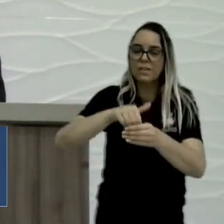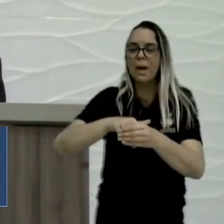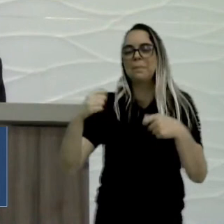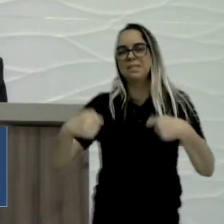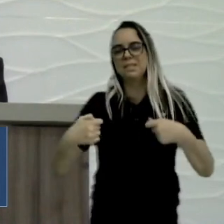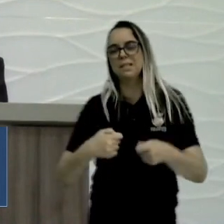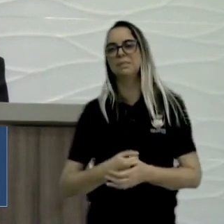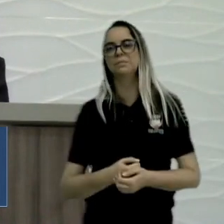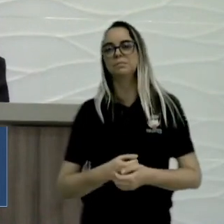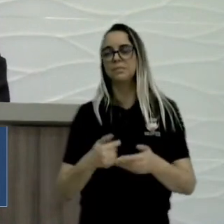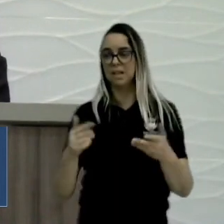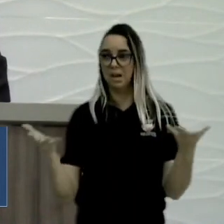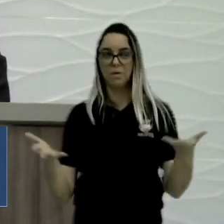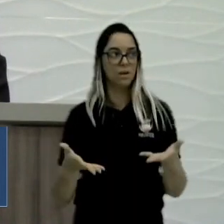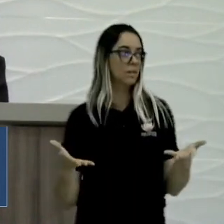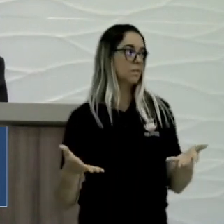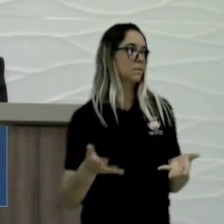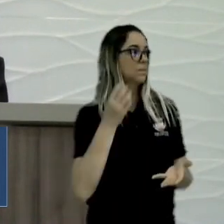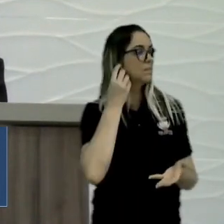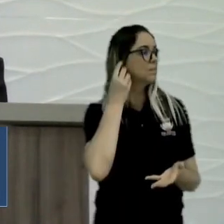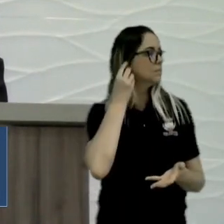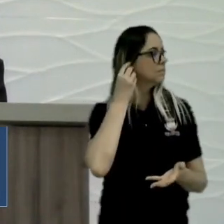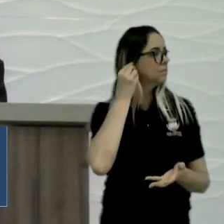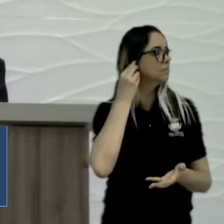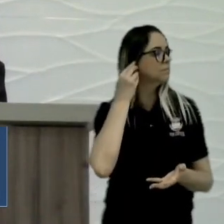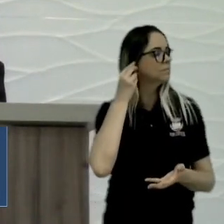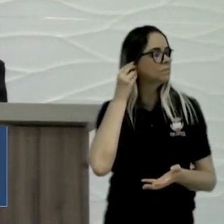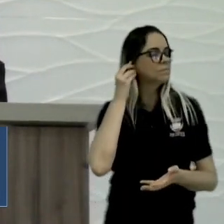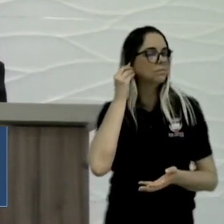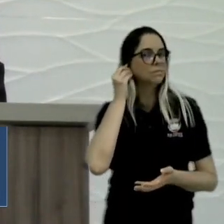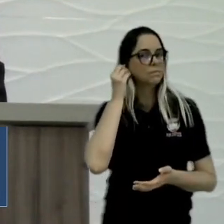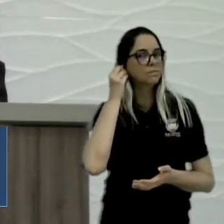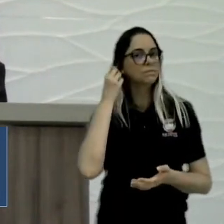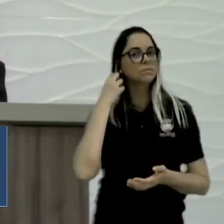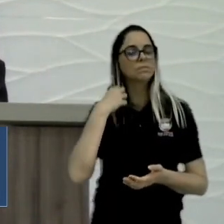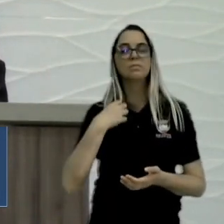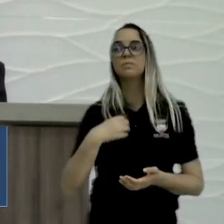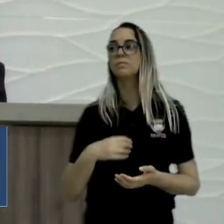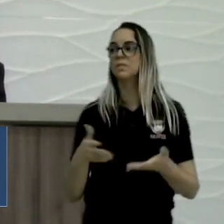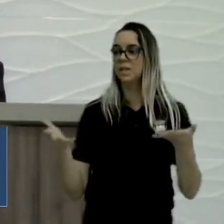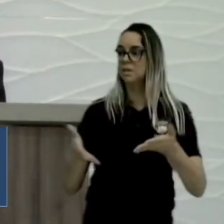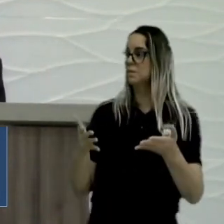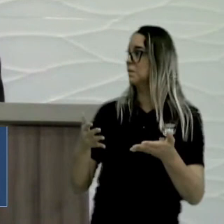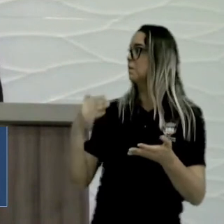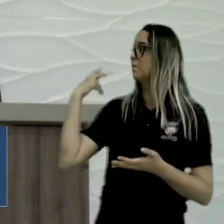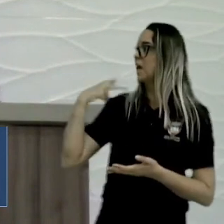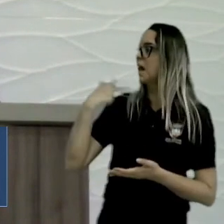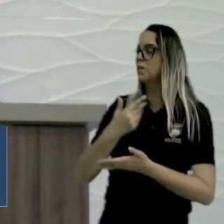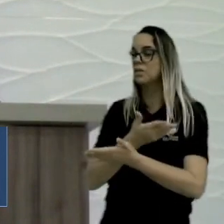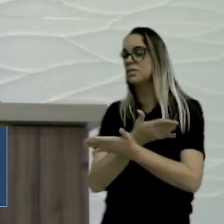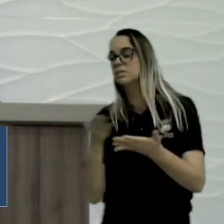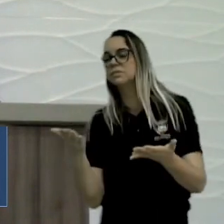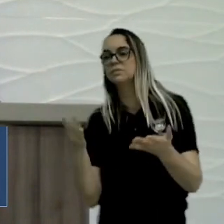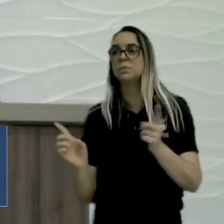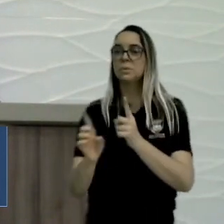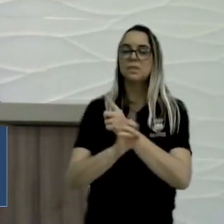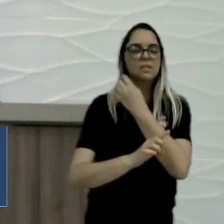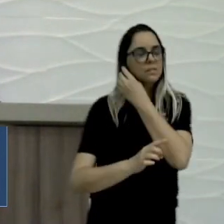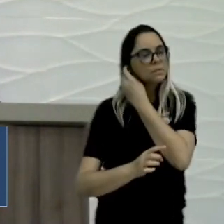pedir, pedir, encarecidamente, vereadores da oposição,